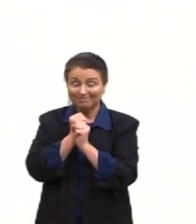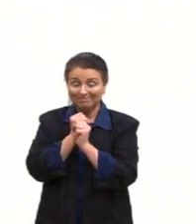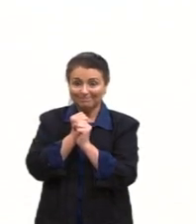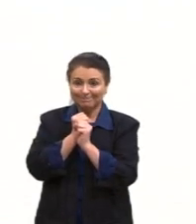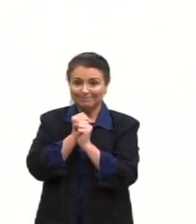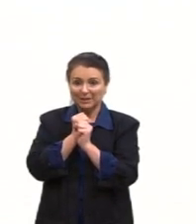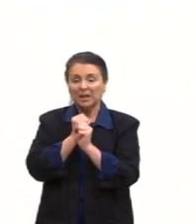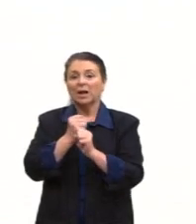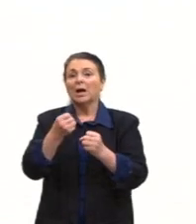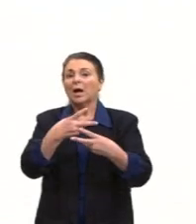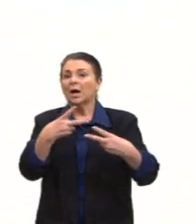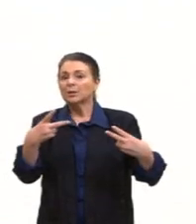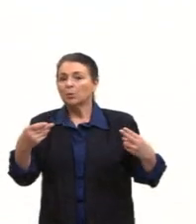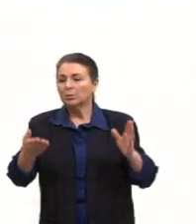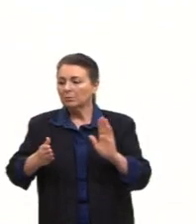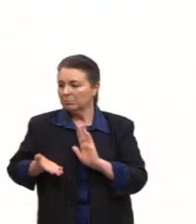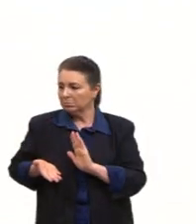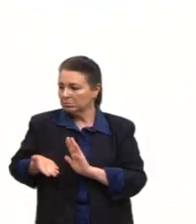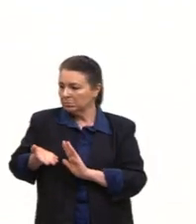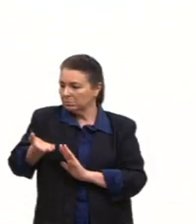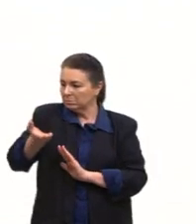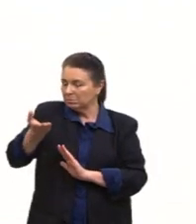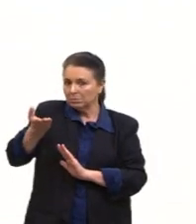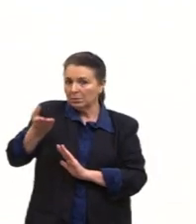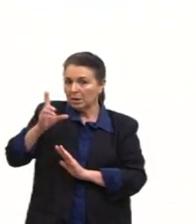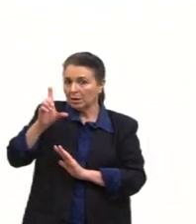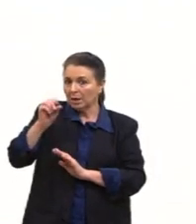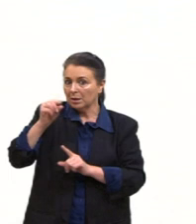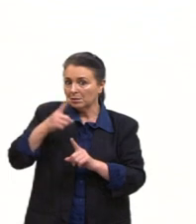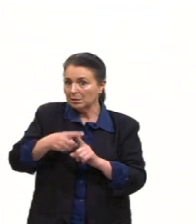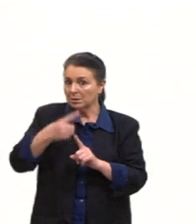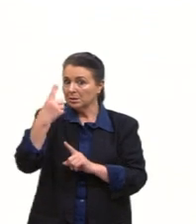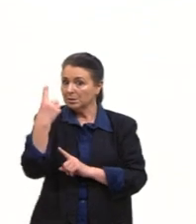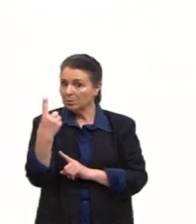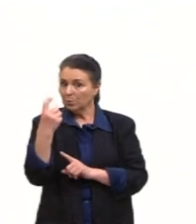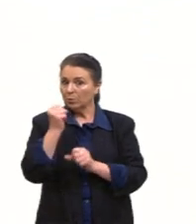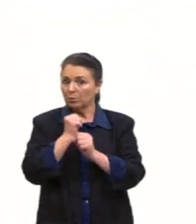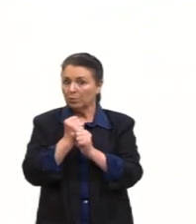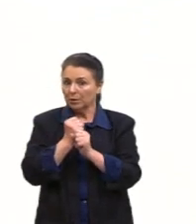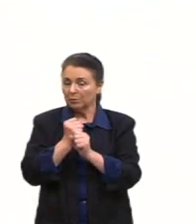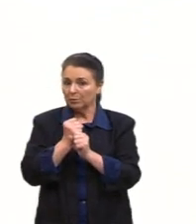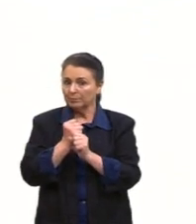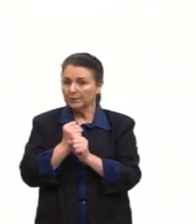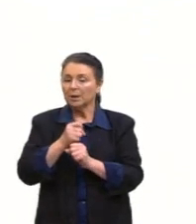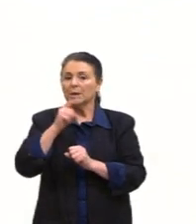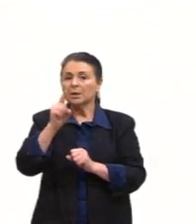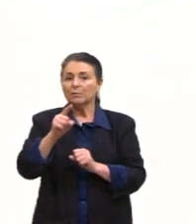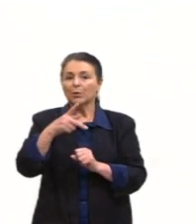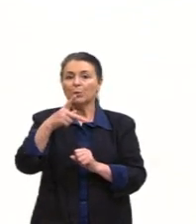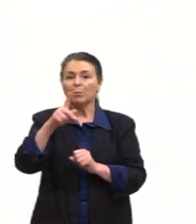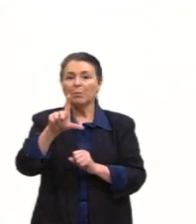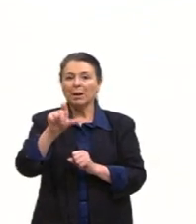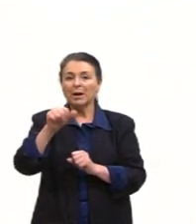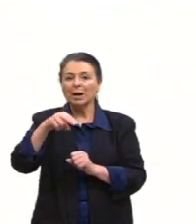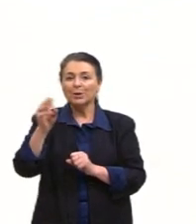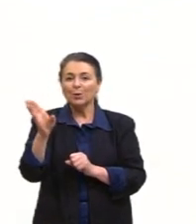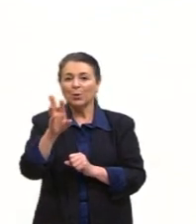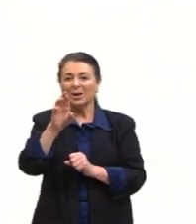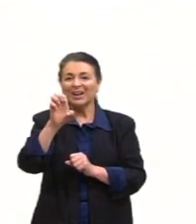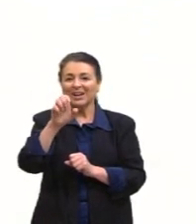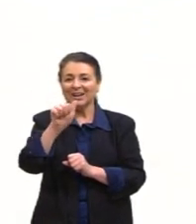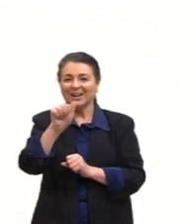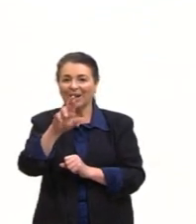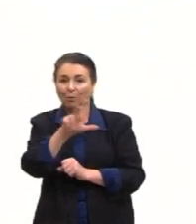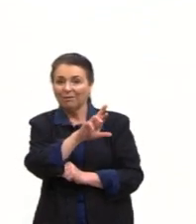o quê? que as coisas aumentavam o seu preço dez vezes em um ano. E isso foi parar lá no plano real, depois do Sarney.